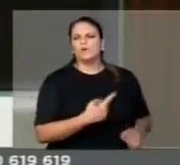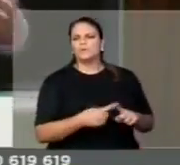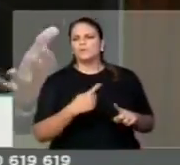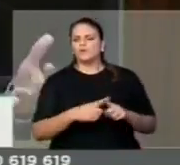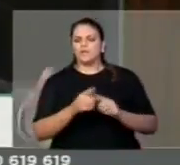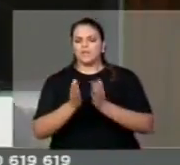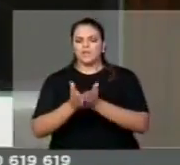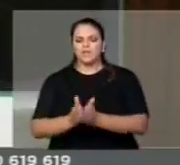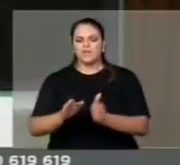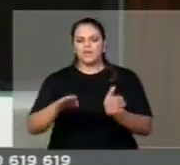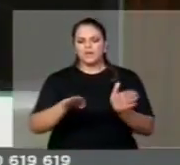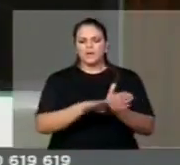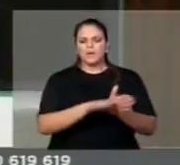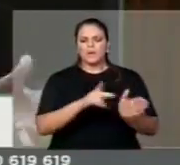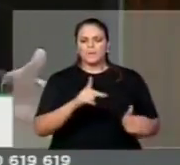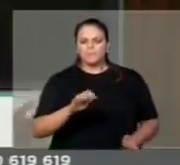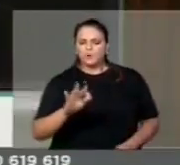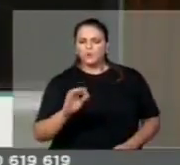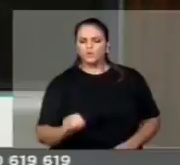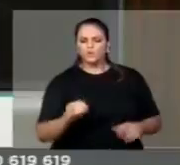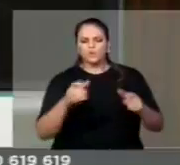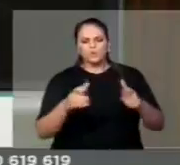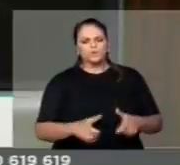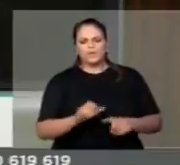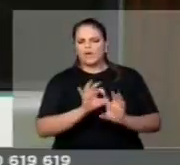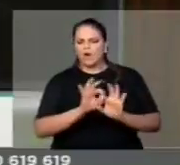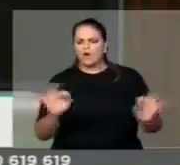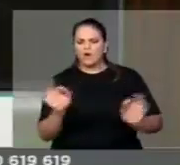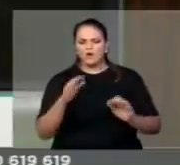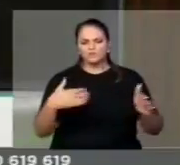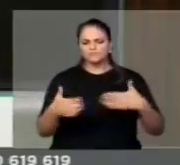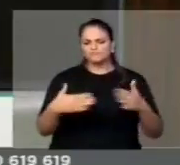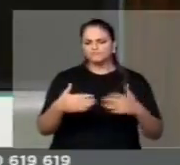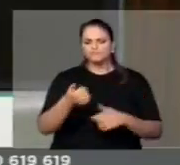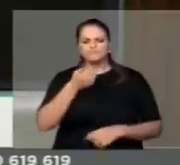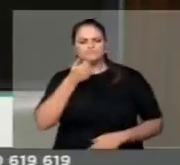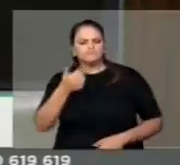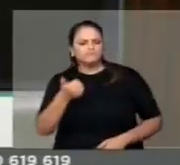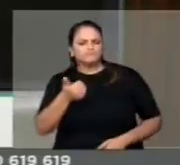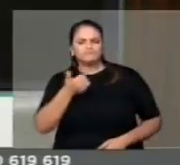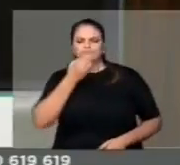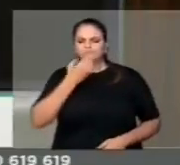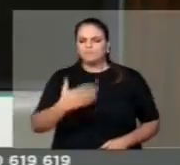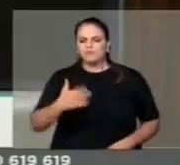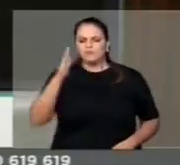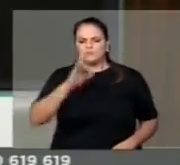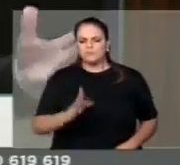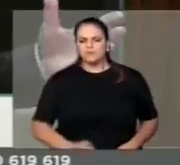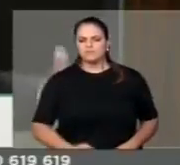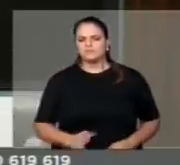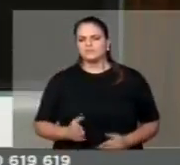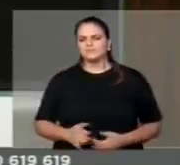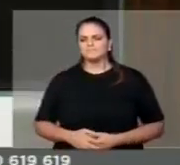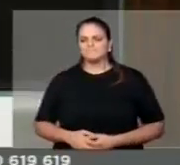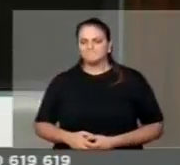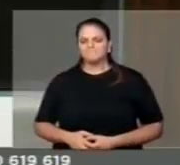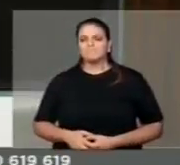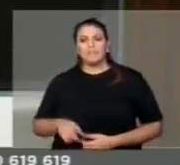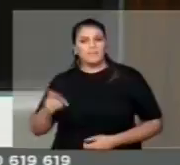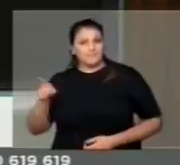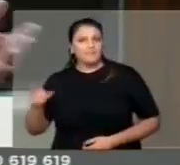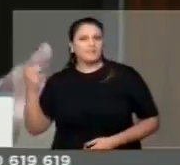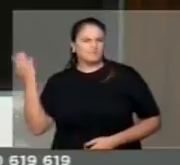era um porto que dava resultado, era o porto que mais tinha resultado positivo no Brasil. O governador esteve aqui